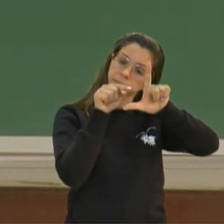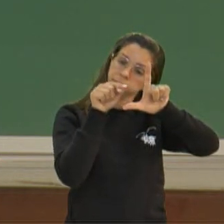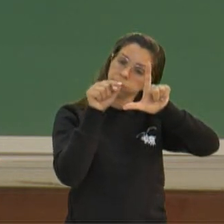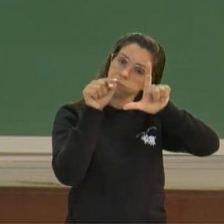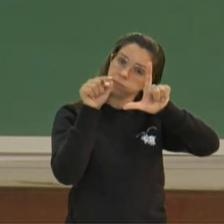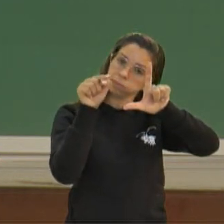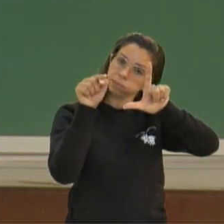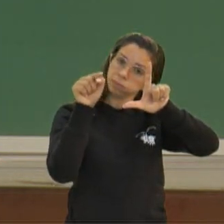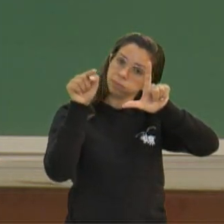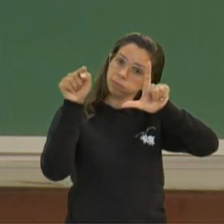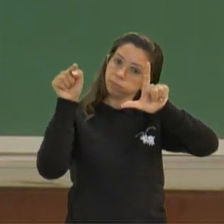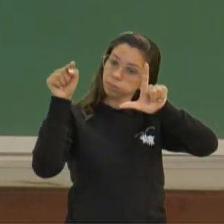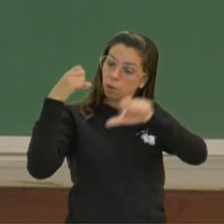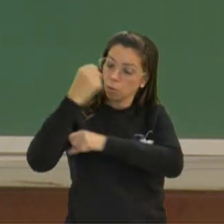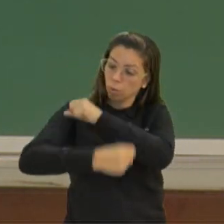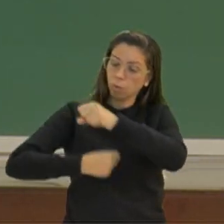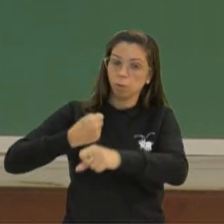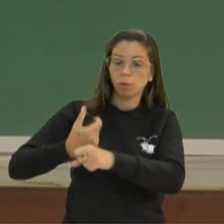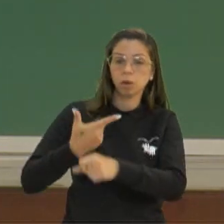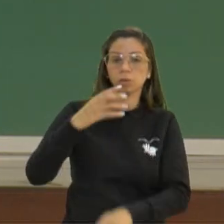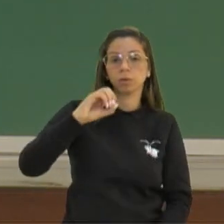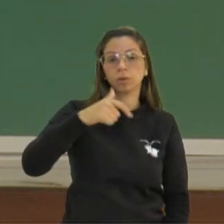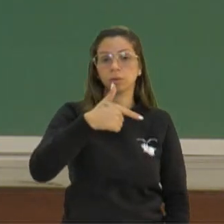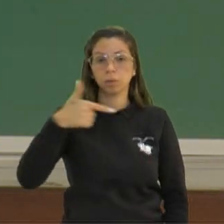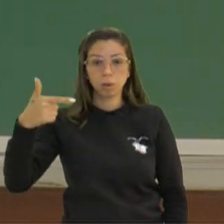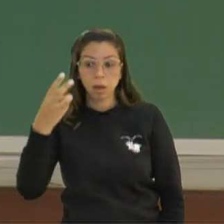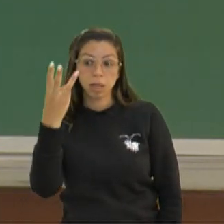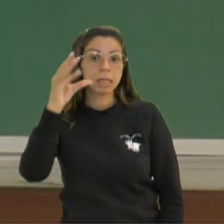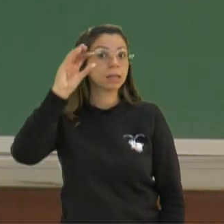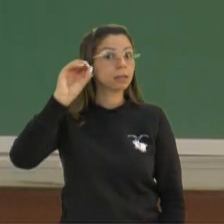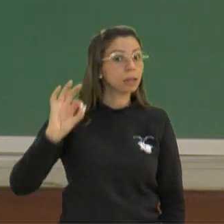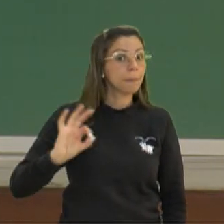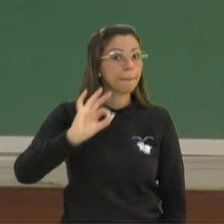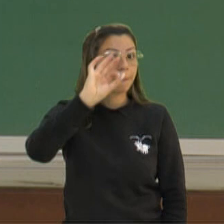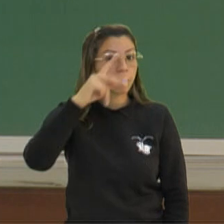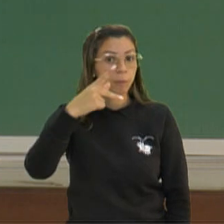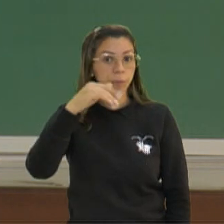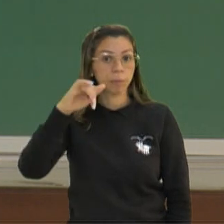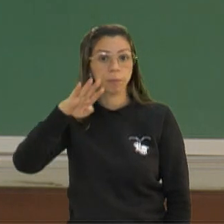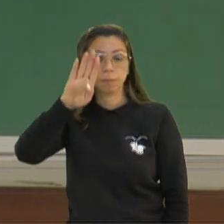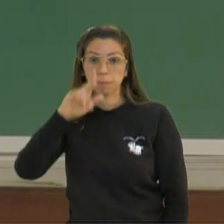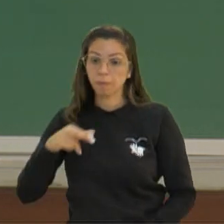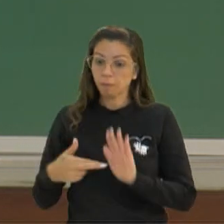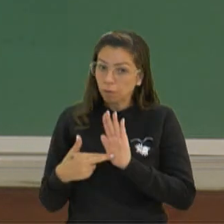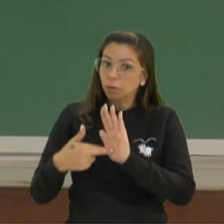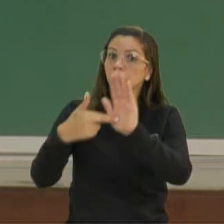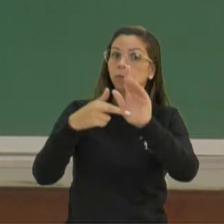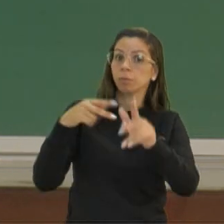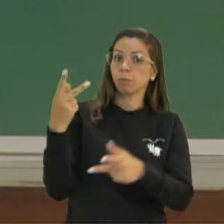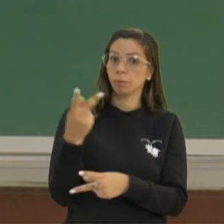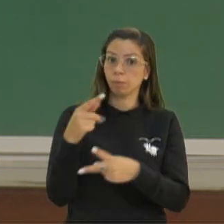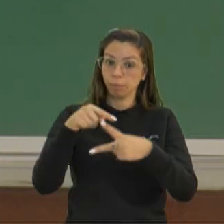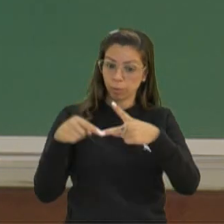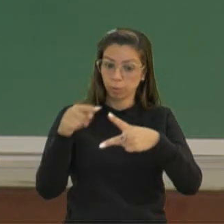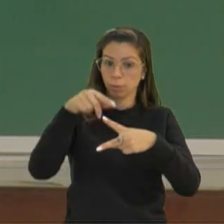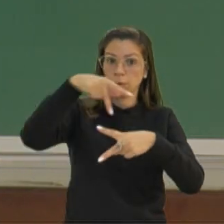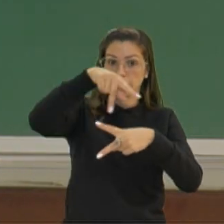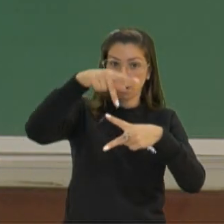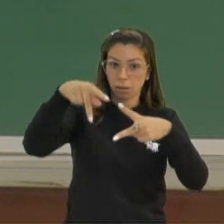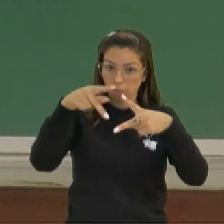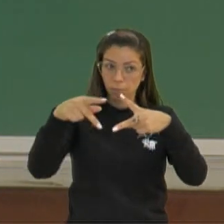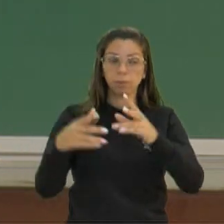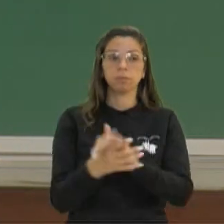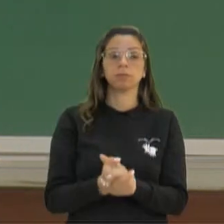2022, 30% do PIB mundial vai ser representado por esses dois países. E nós temos aí o